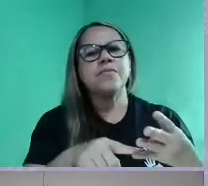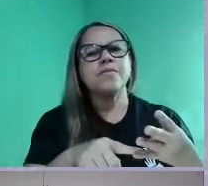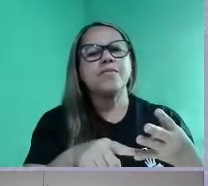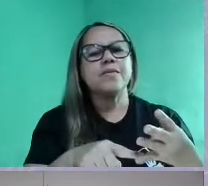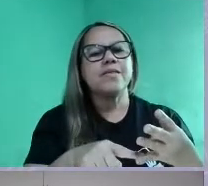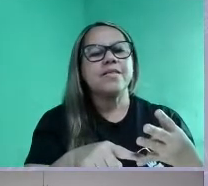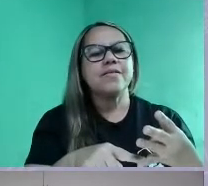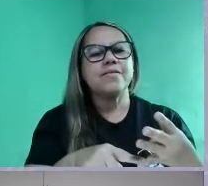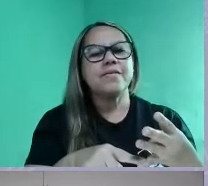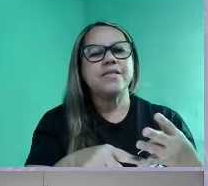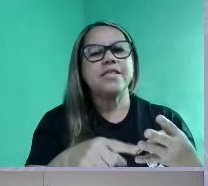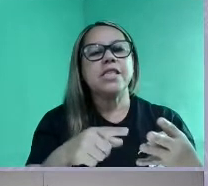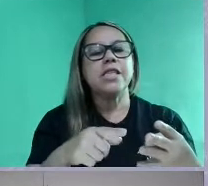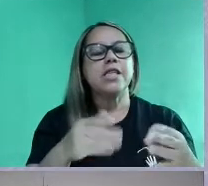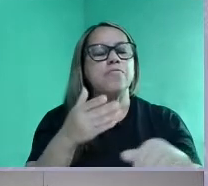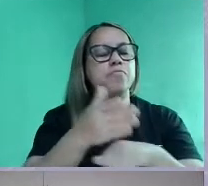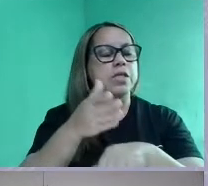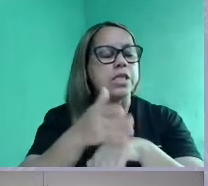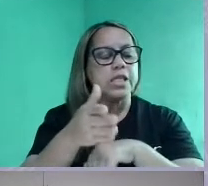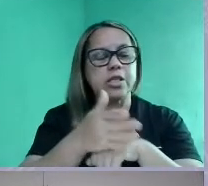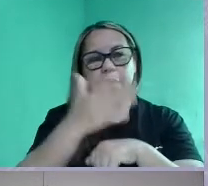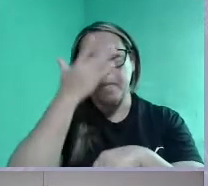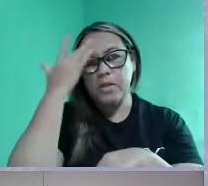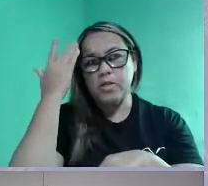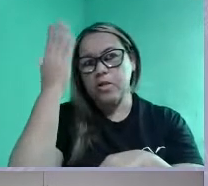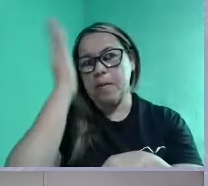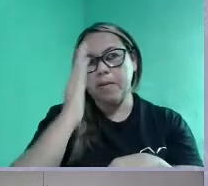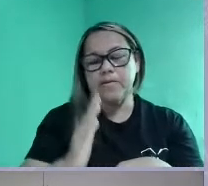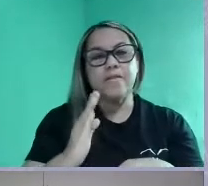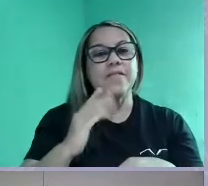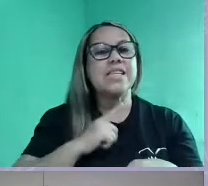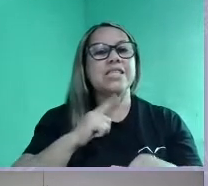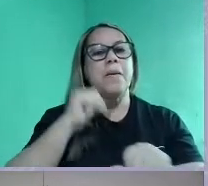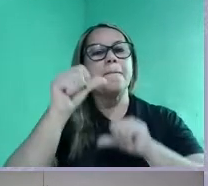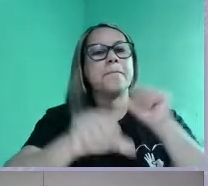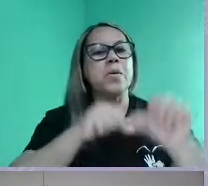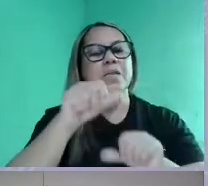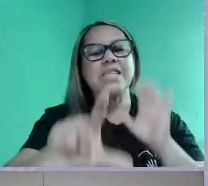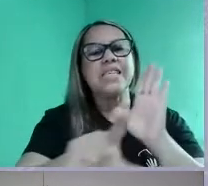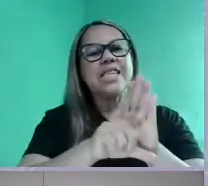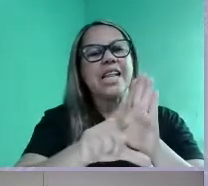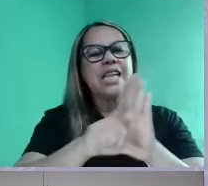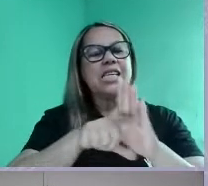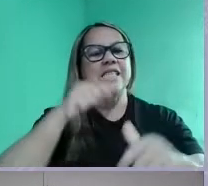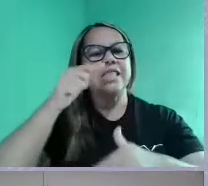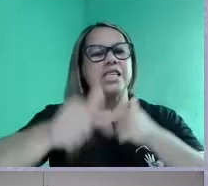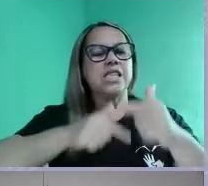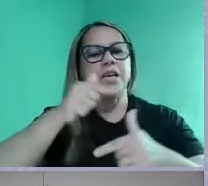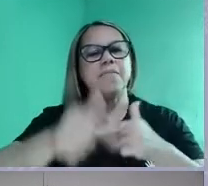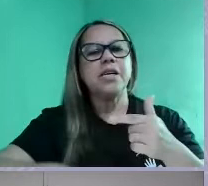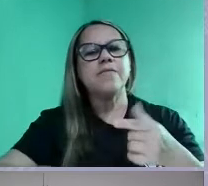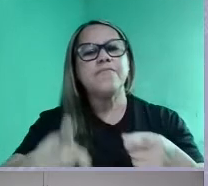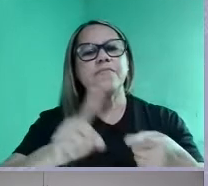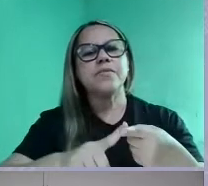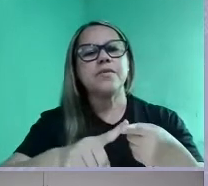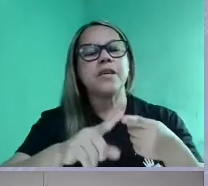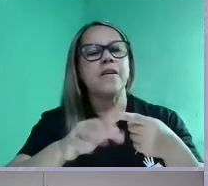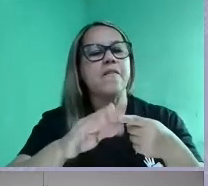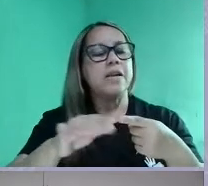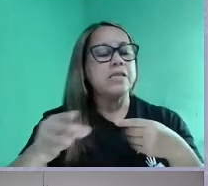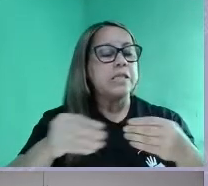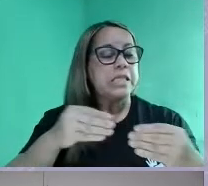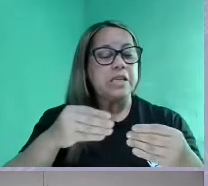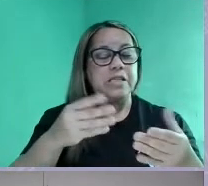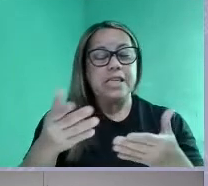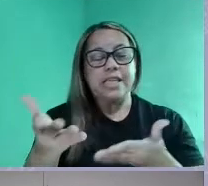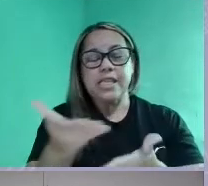desculpa, vai trazer alterações na legislação trabalhista, flexibilização das relações trabalhistas,